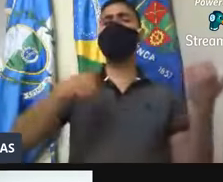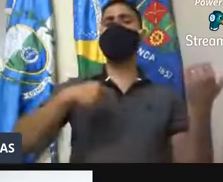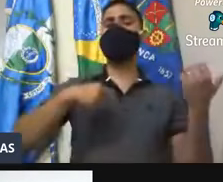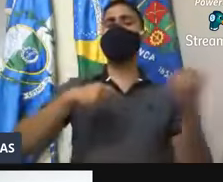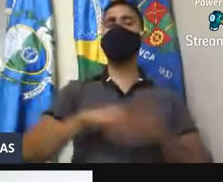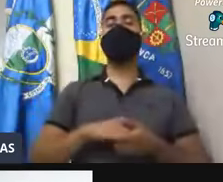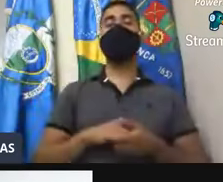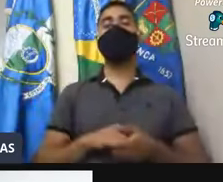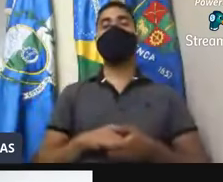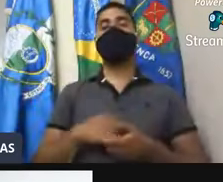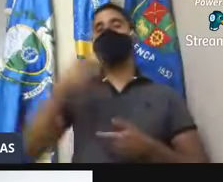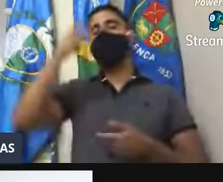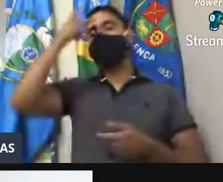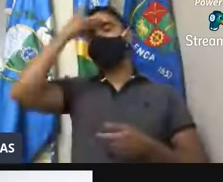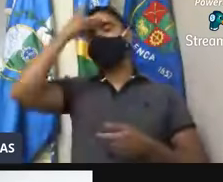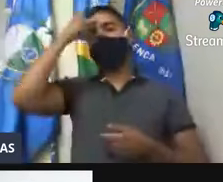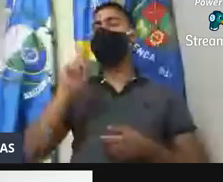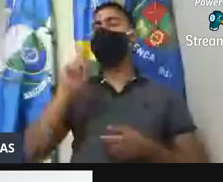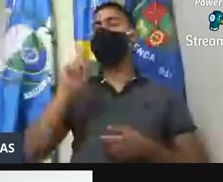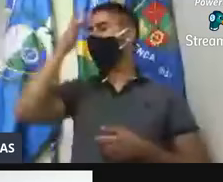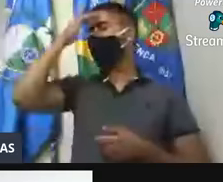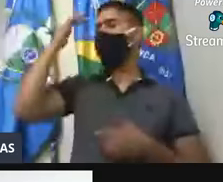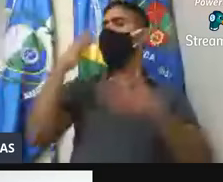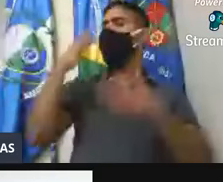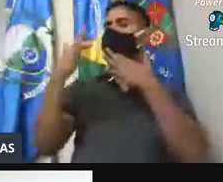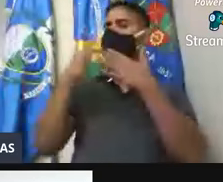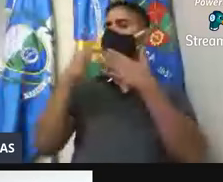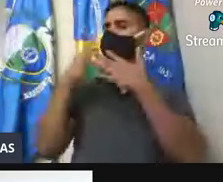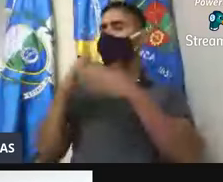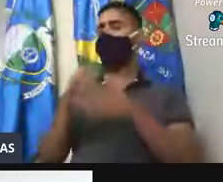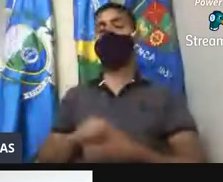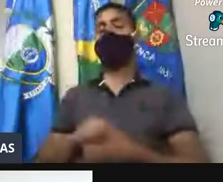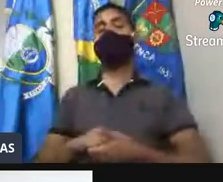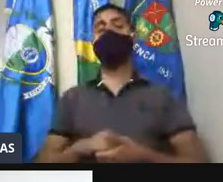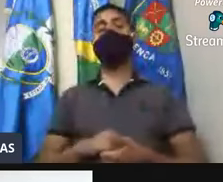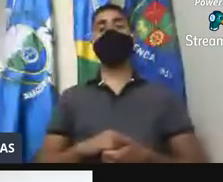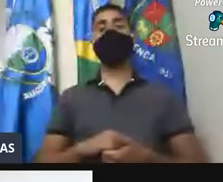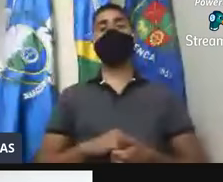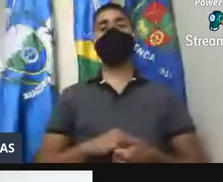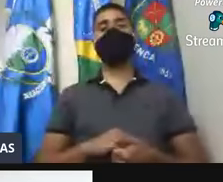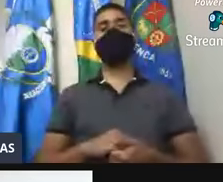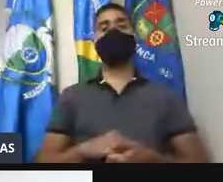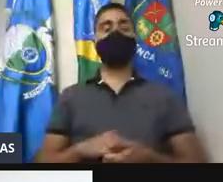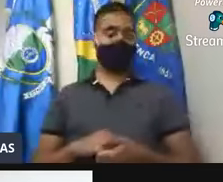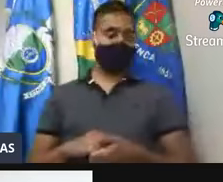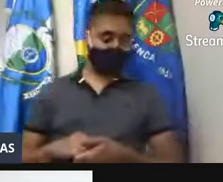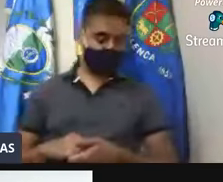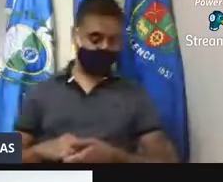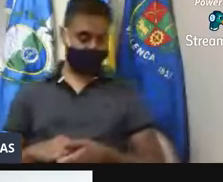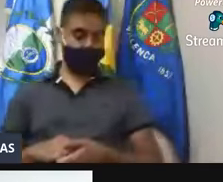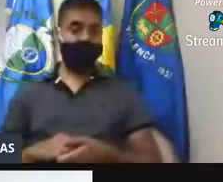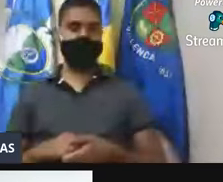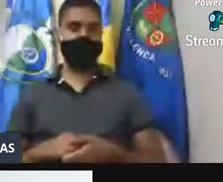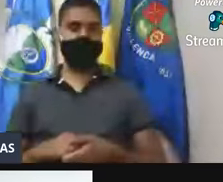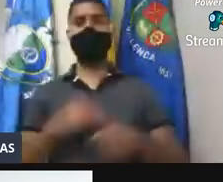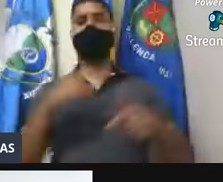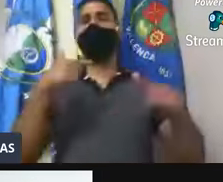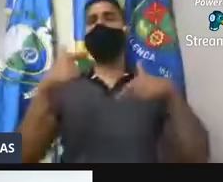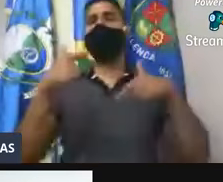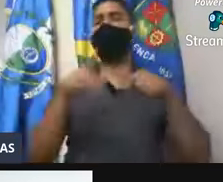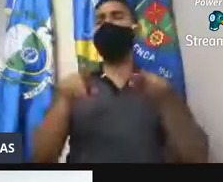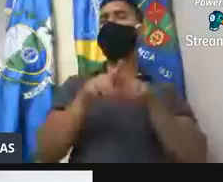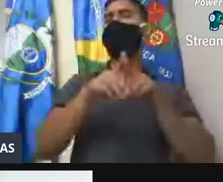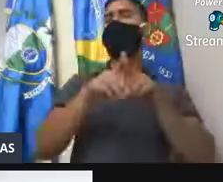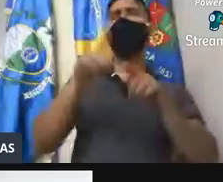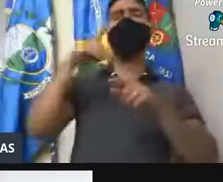pessoa boníssima, né? Para quem conhece, uma pessoa assim de uma, né? Trabalhou quando o deputado Dornelis ainda era